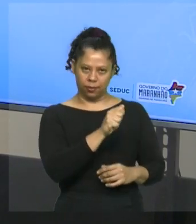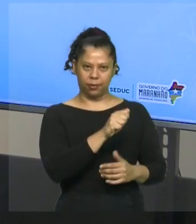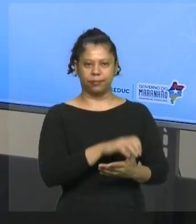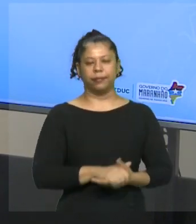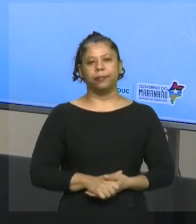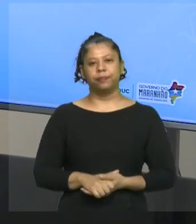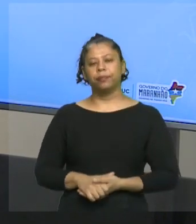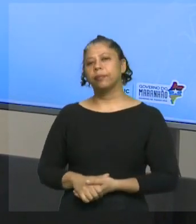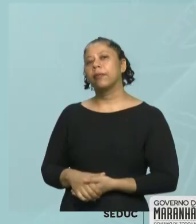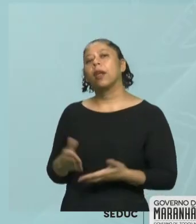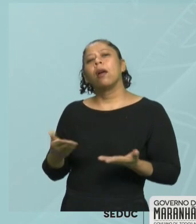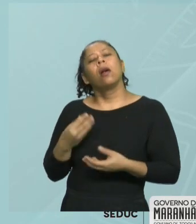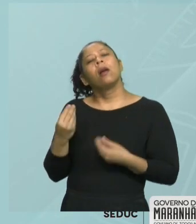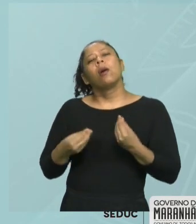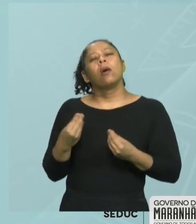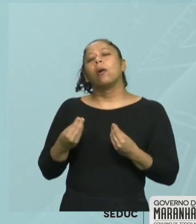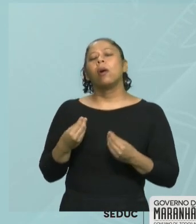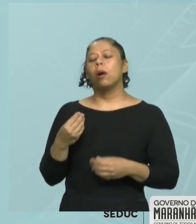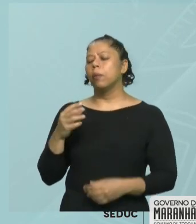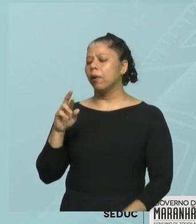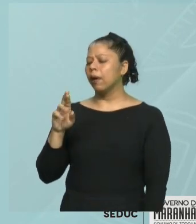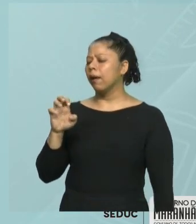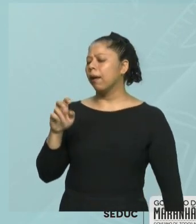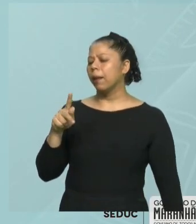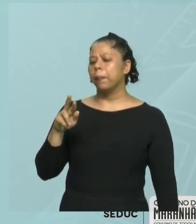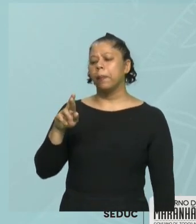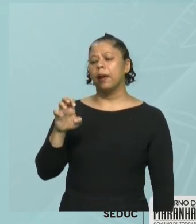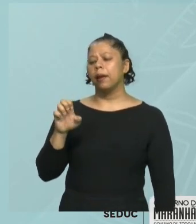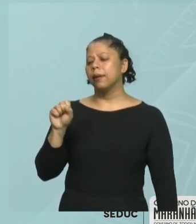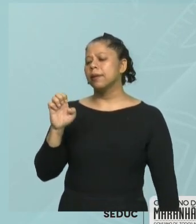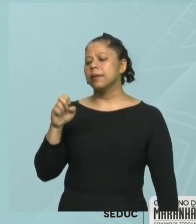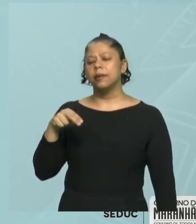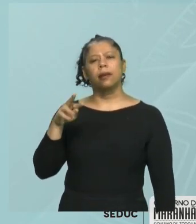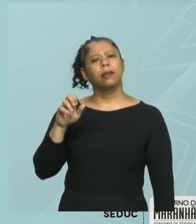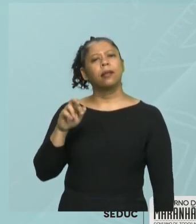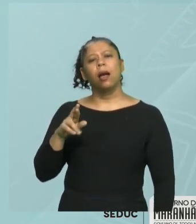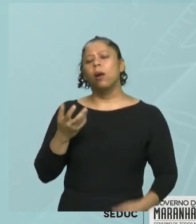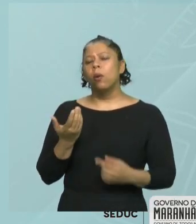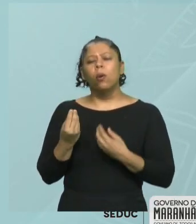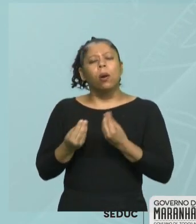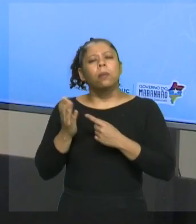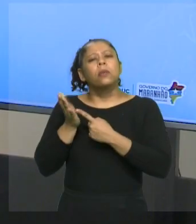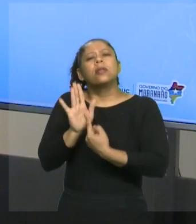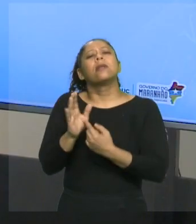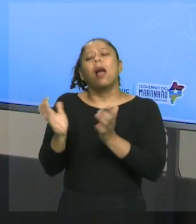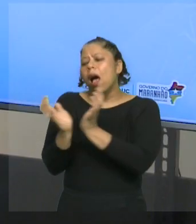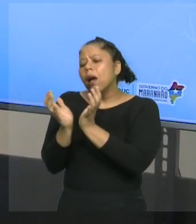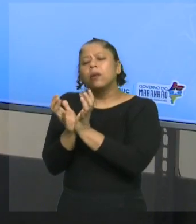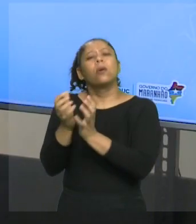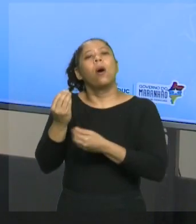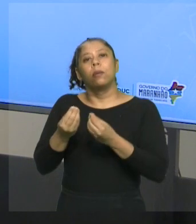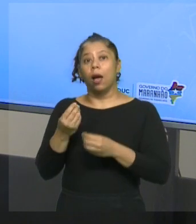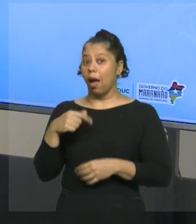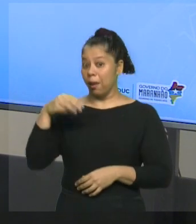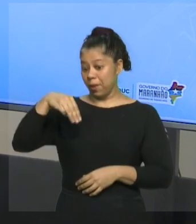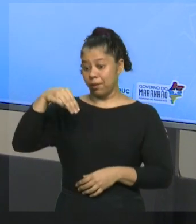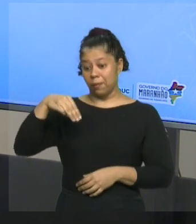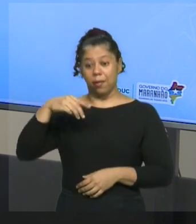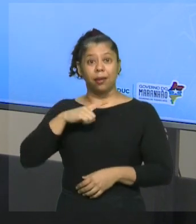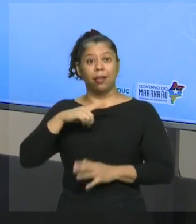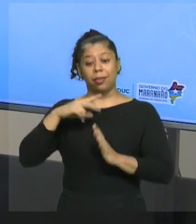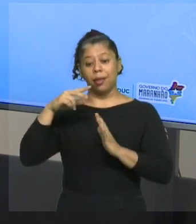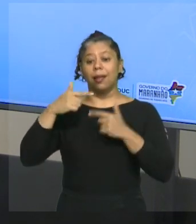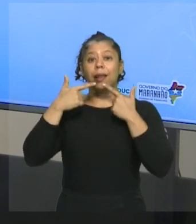Como representar um conjunto? A matemática, ela é cheia de simbologia. Tem uma linguagem própria.